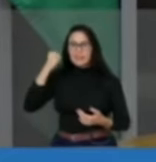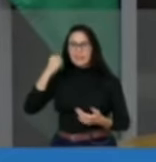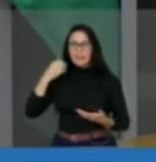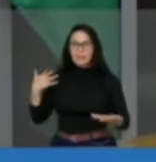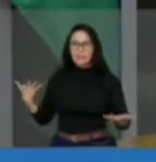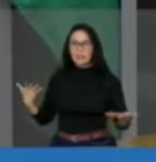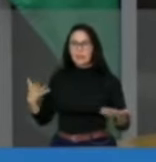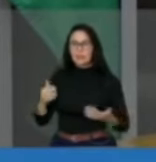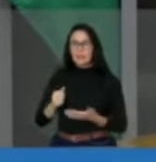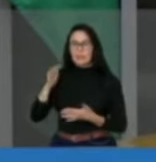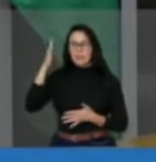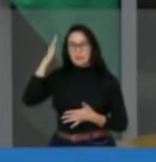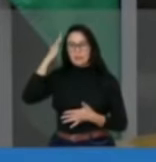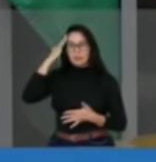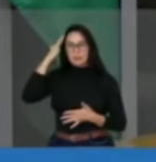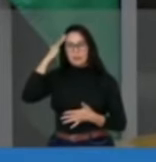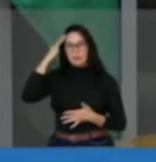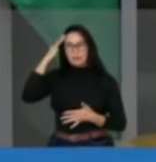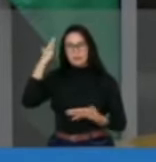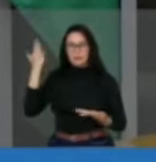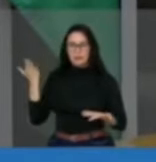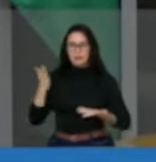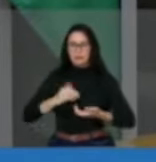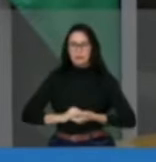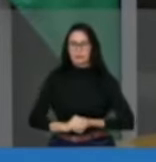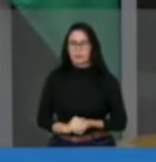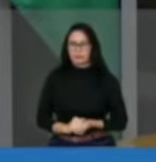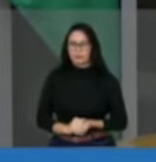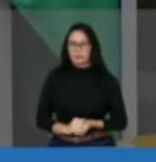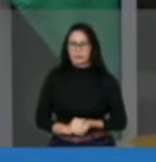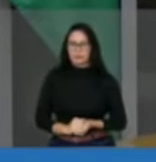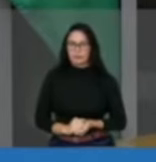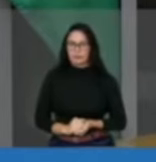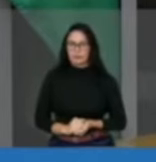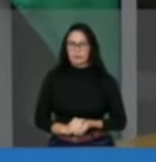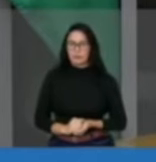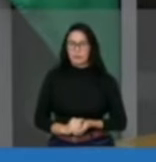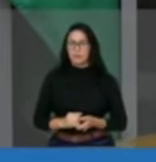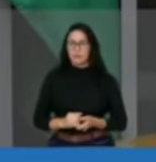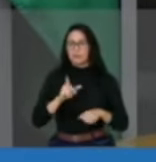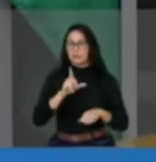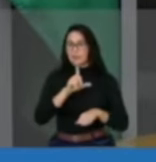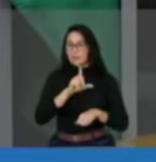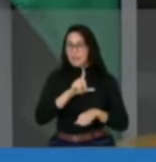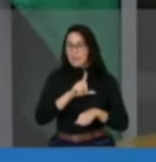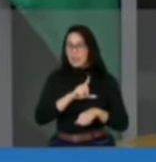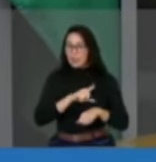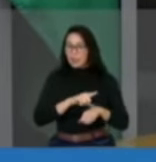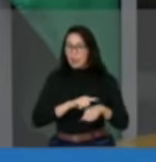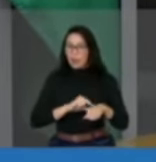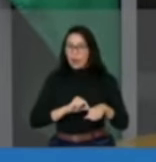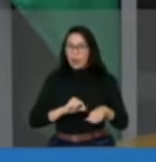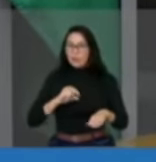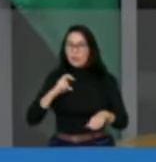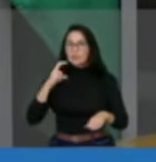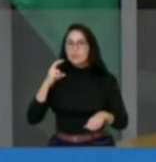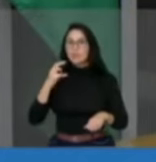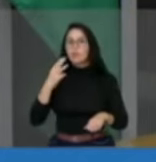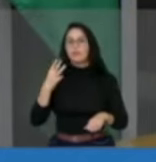Sabe, sabe que o artigo 53 da Constituição